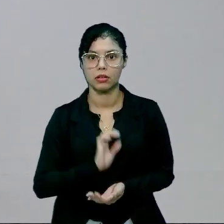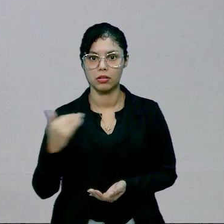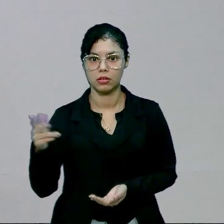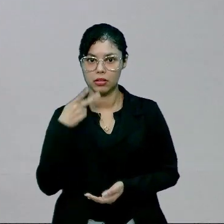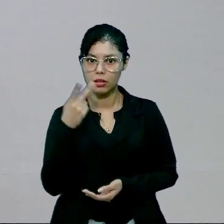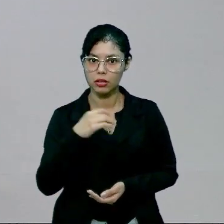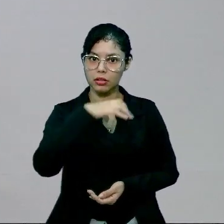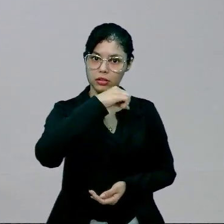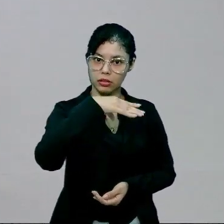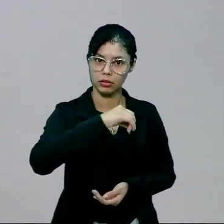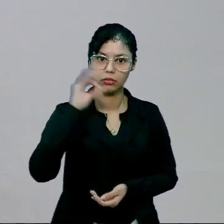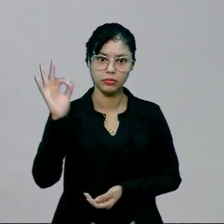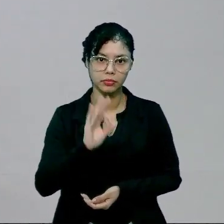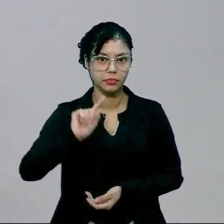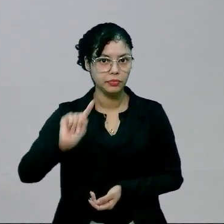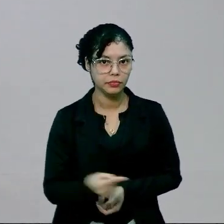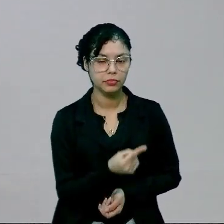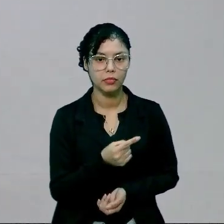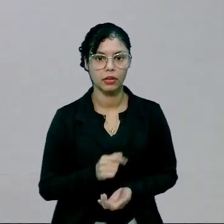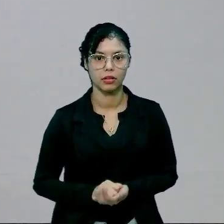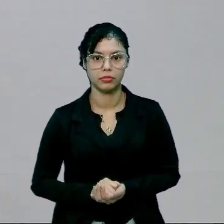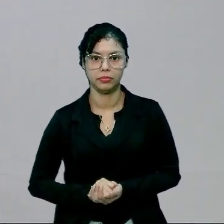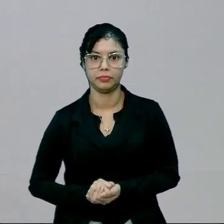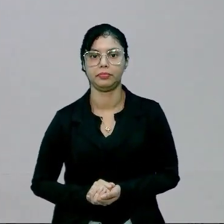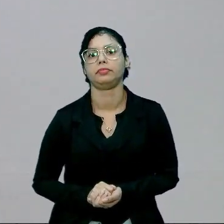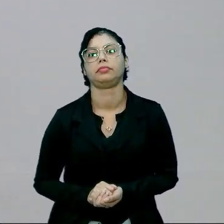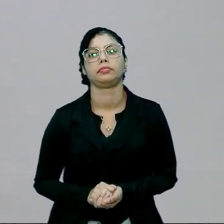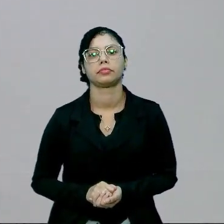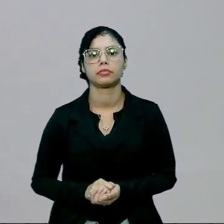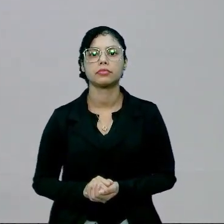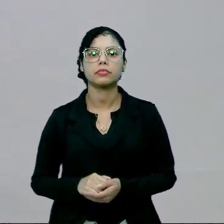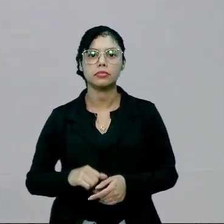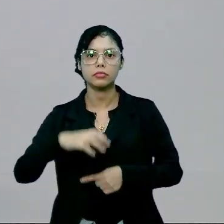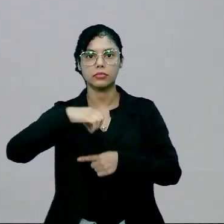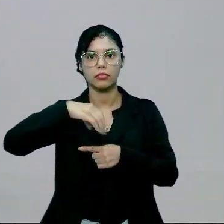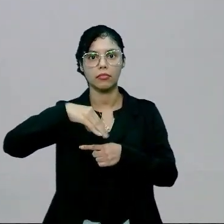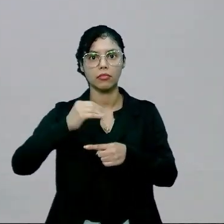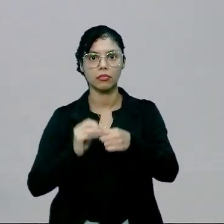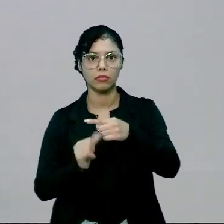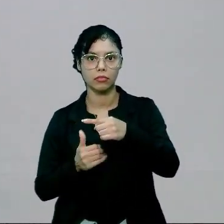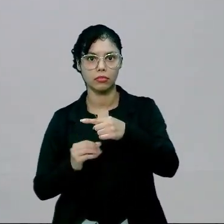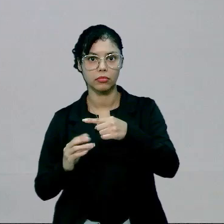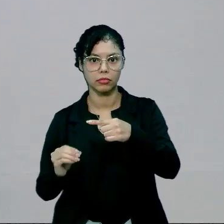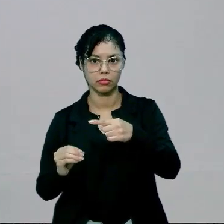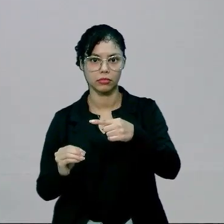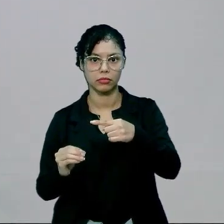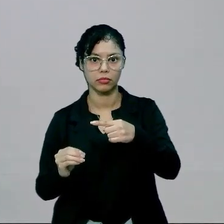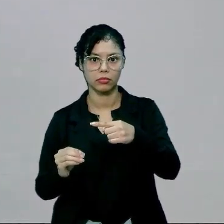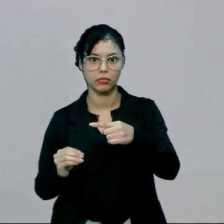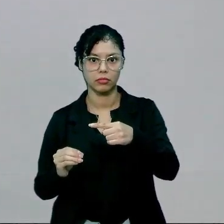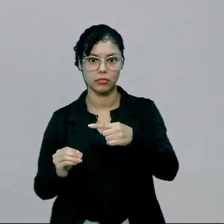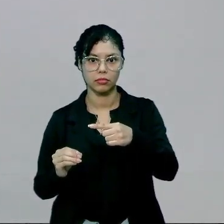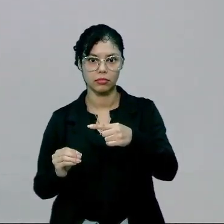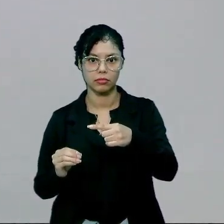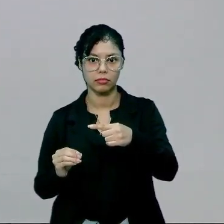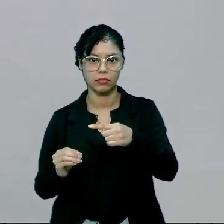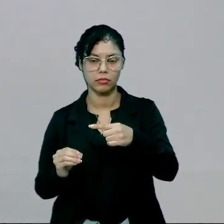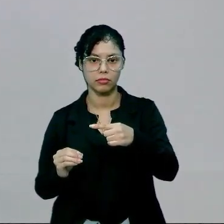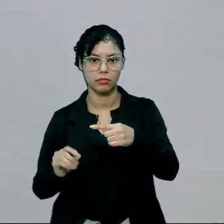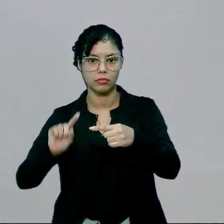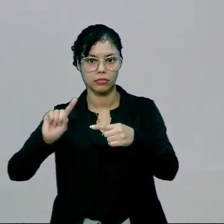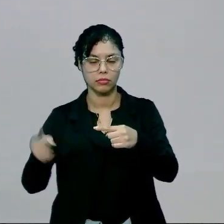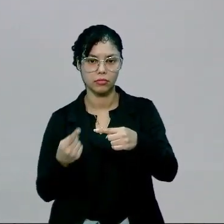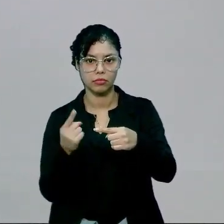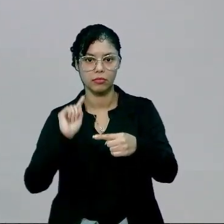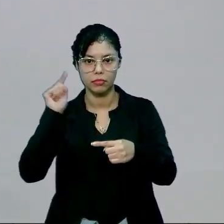Quando ele bota aí 90% de mil, tá? 90 sobre 100, não é isso? De